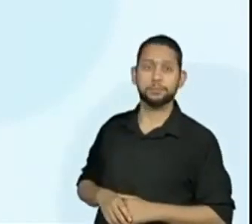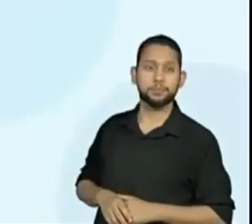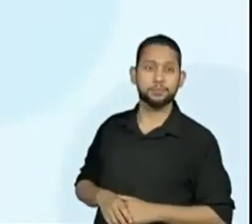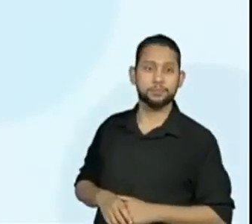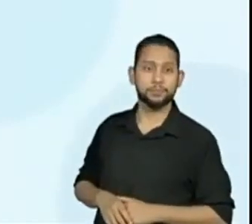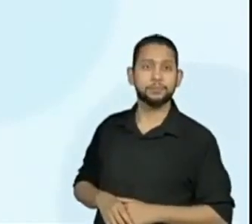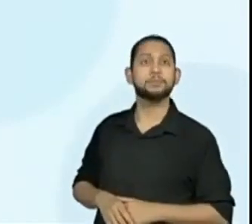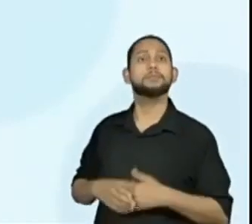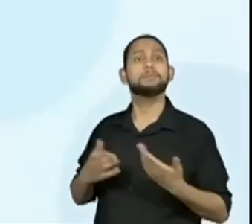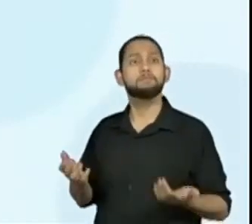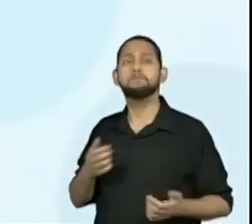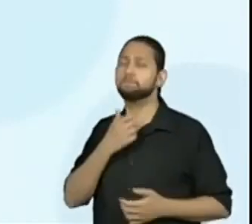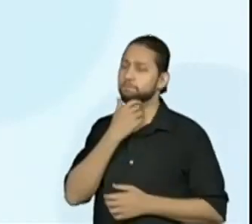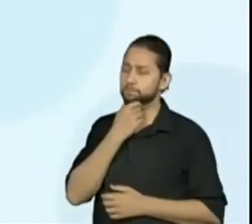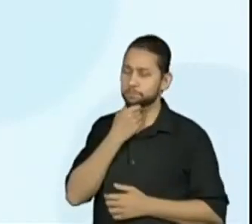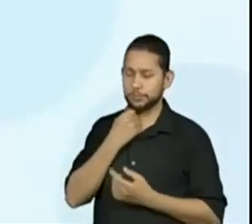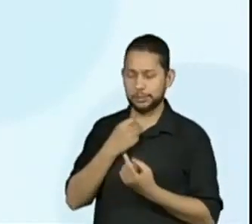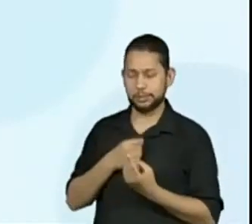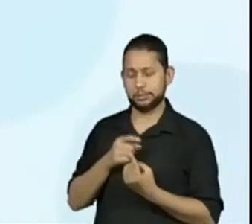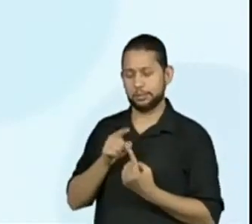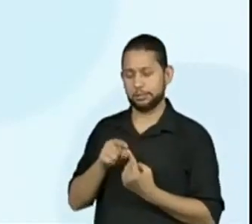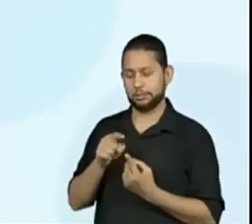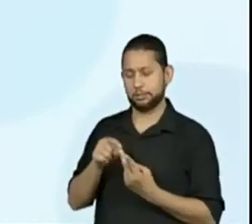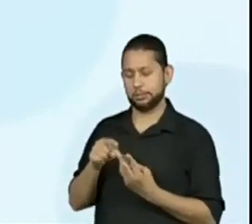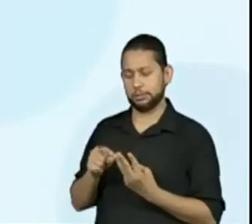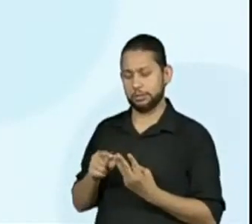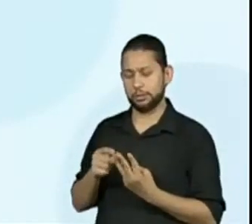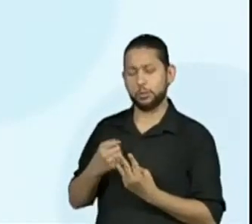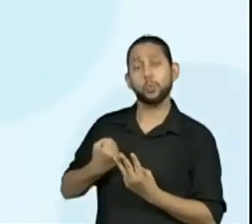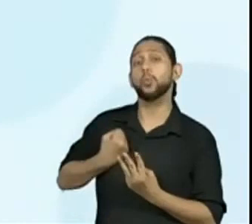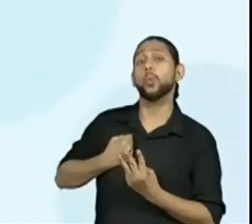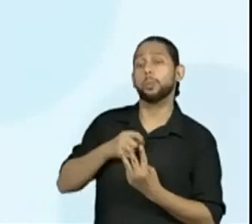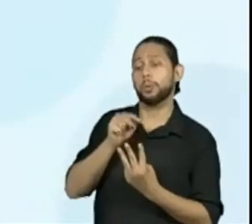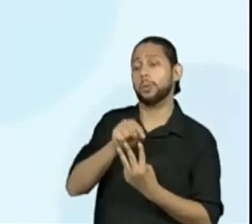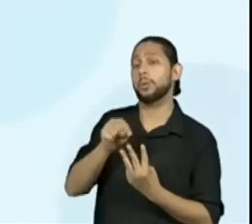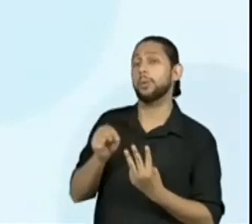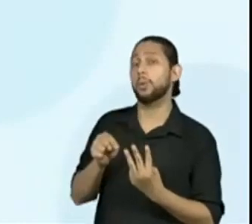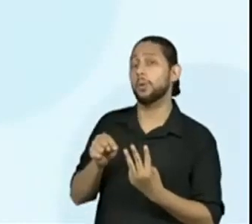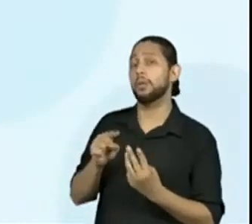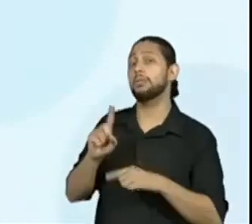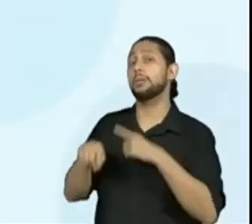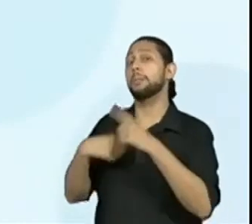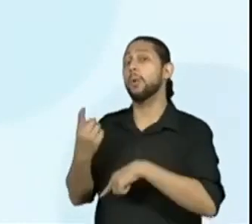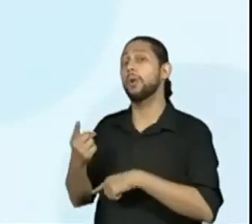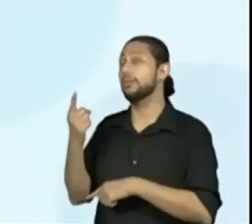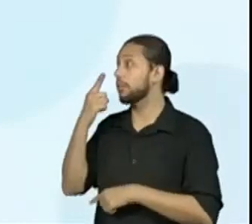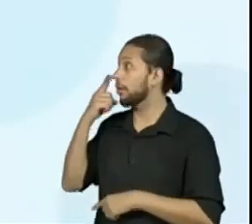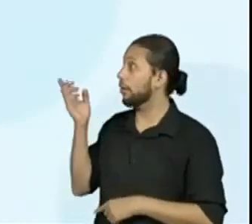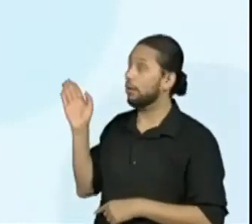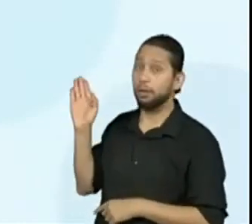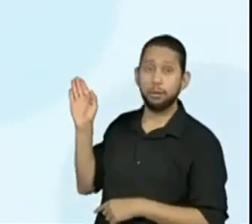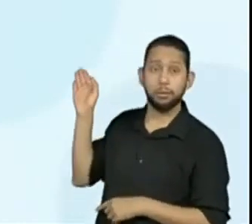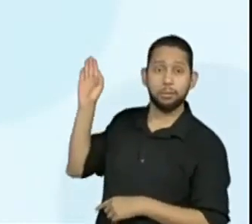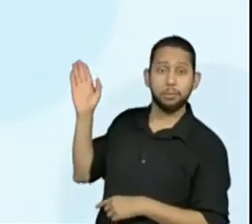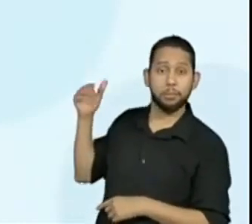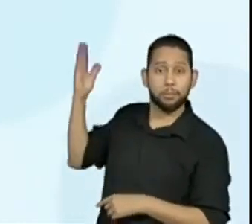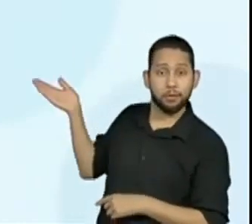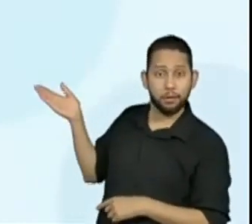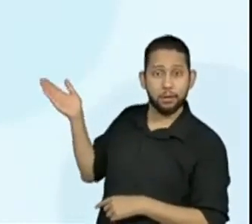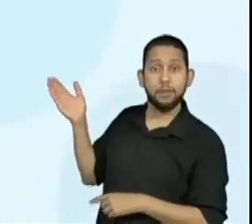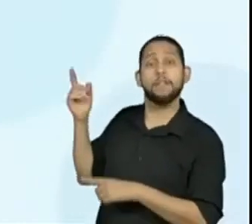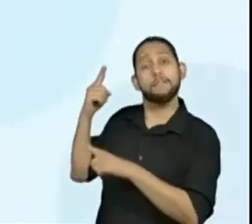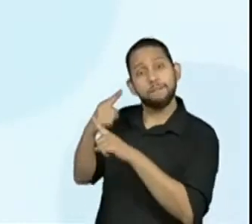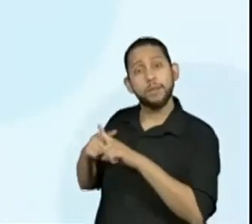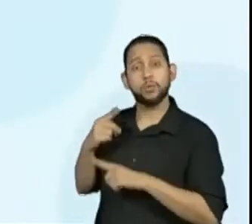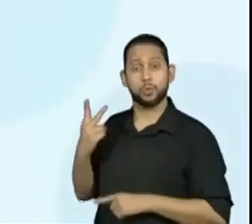dividir por 3. Vão descobrir o número e multiplicar esse número por 2. E depois, vão pegar os